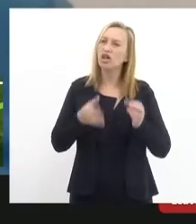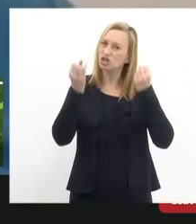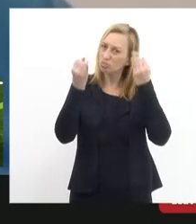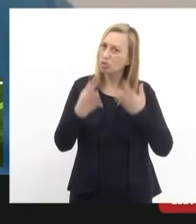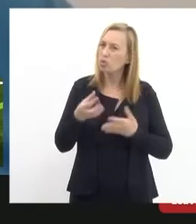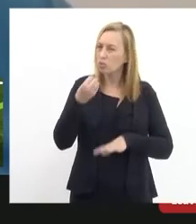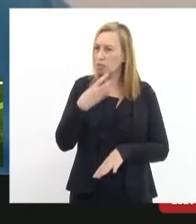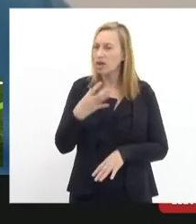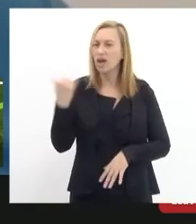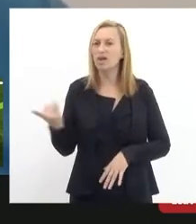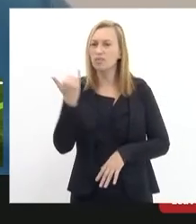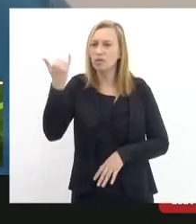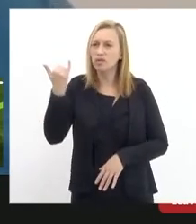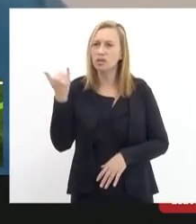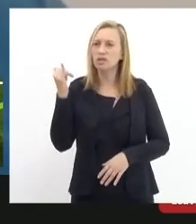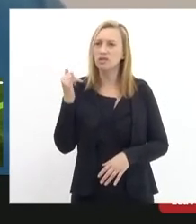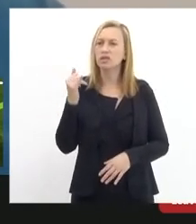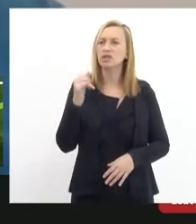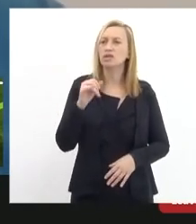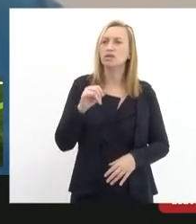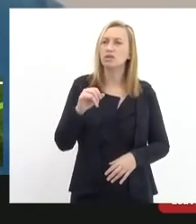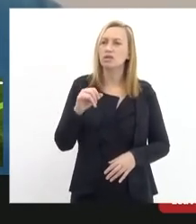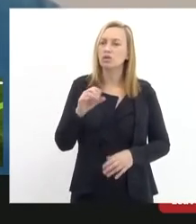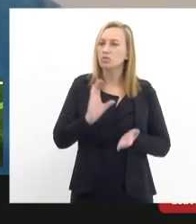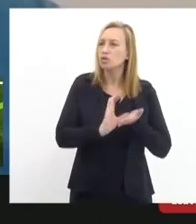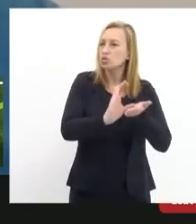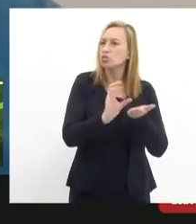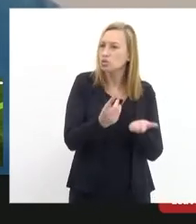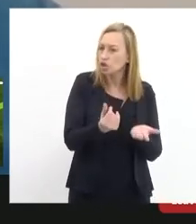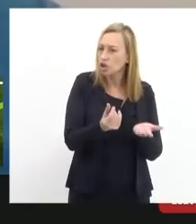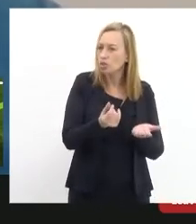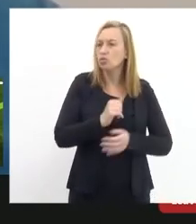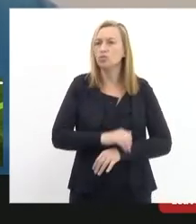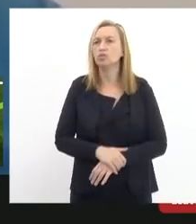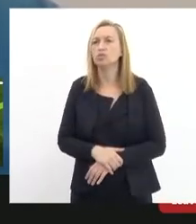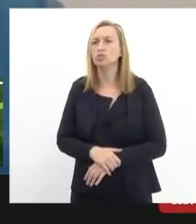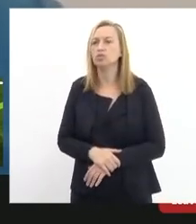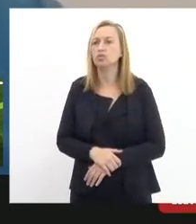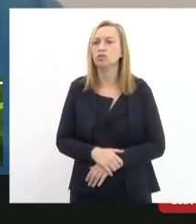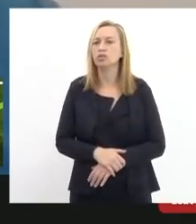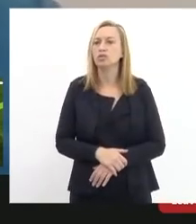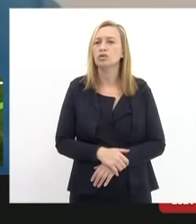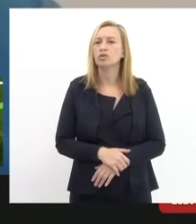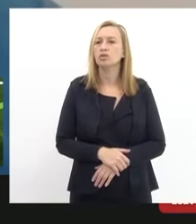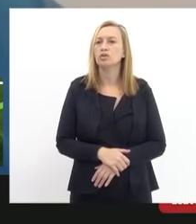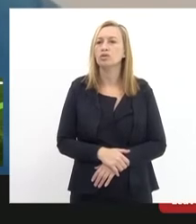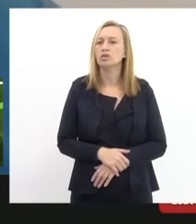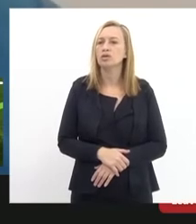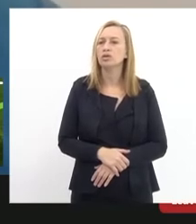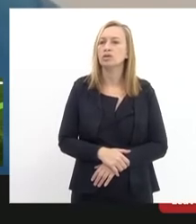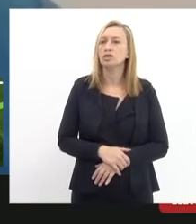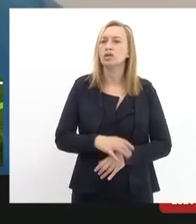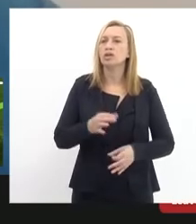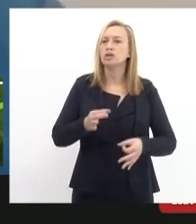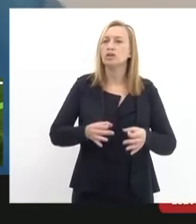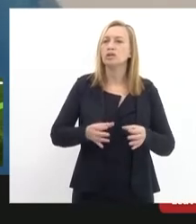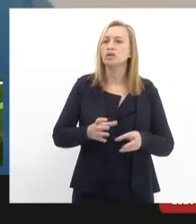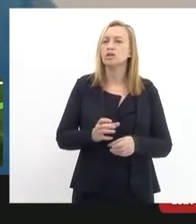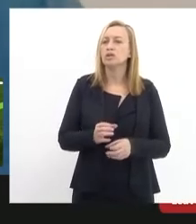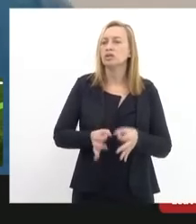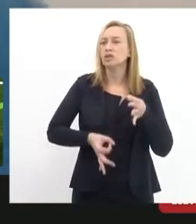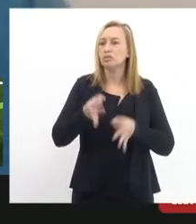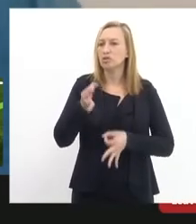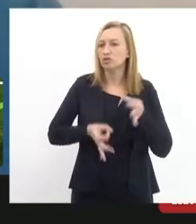deixar claro que essa sentença foi objeto de recurso e ela foi julgada por uma Câmara Civil no Tribunal de Justiça que confirmou